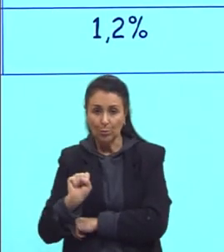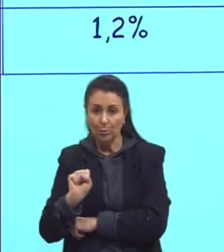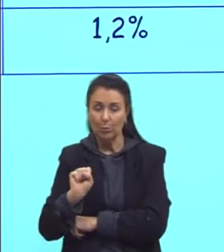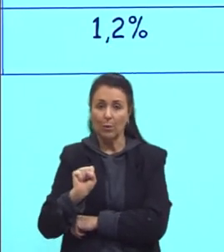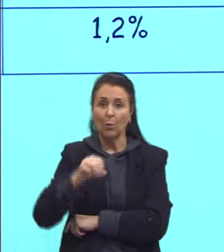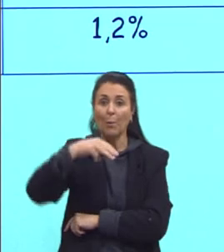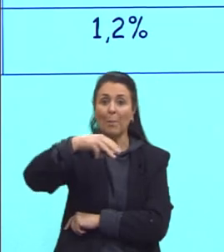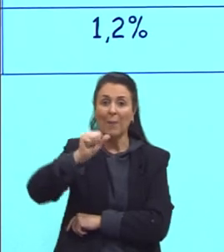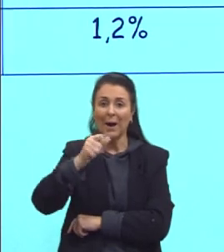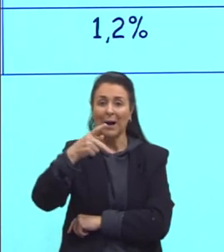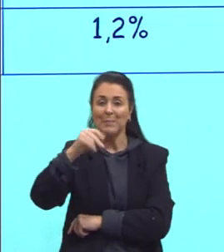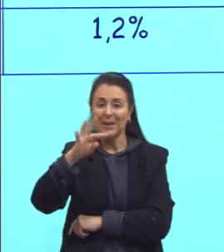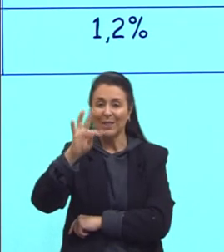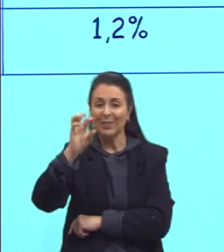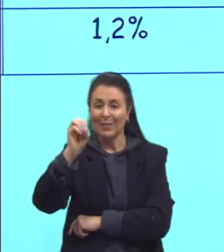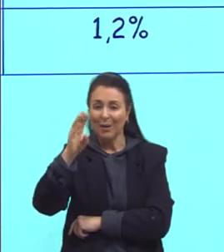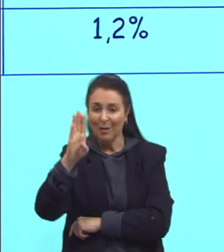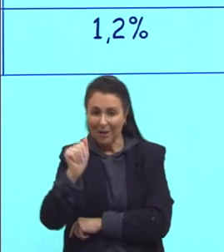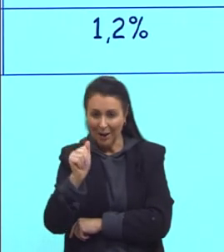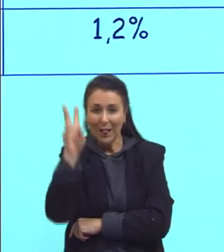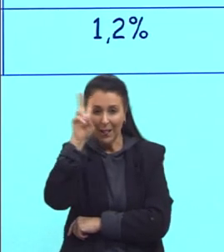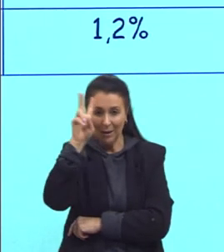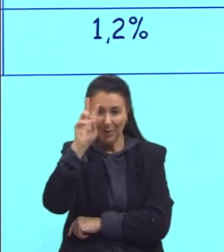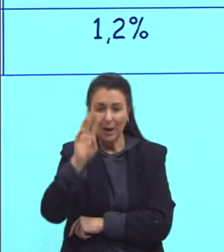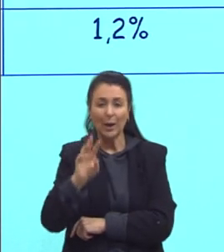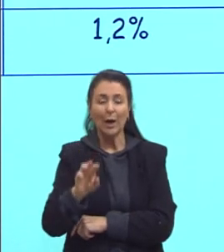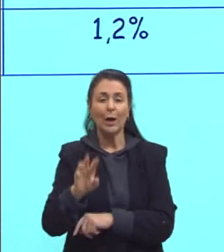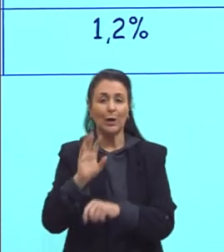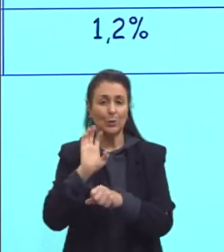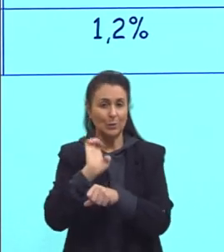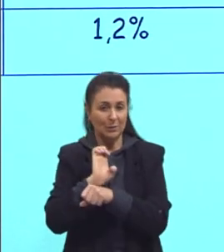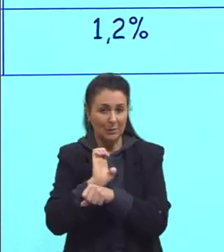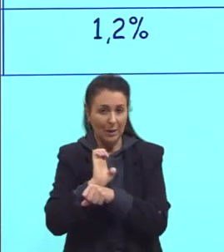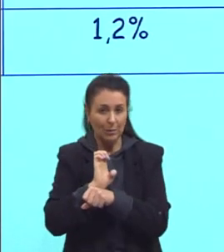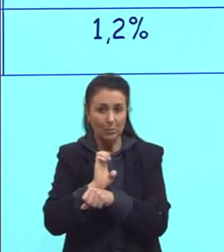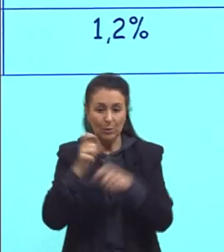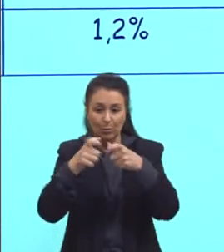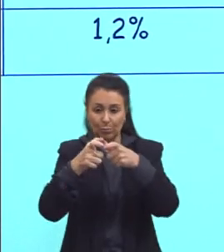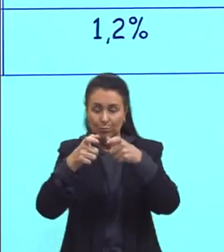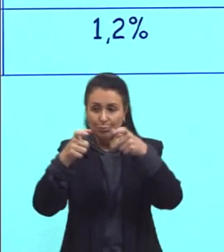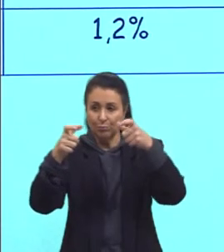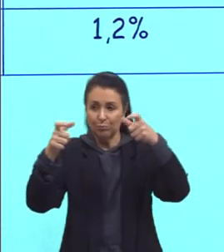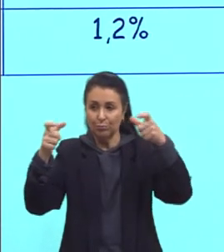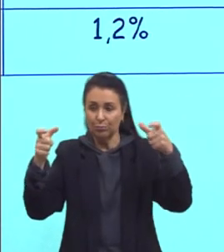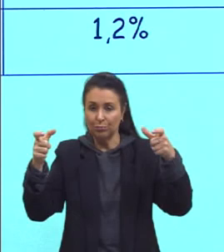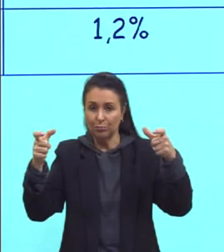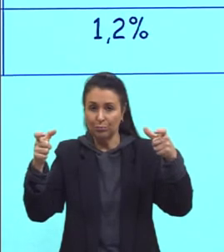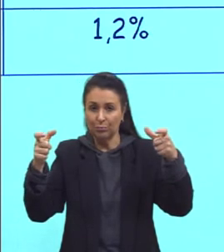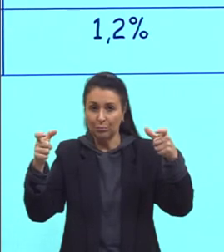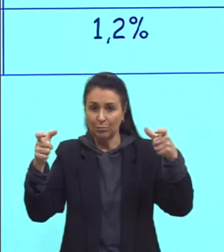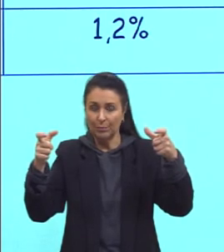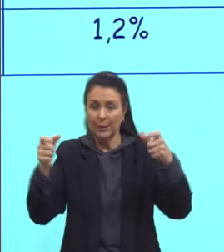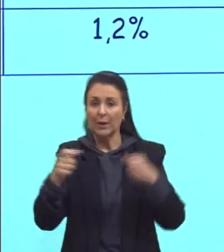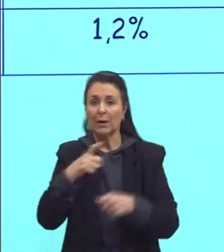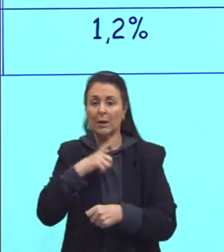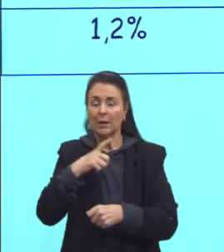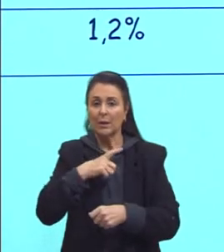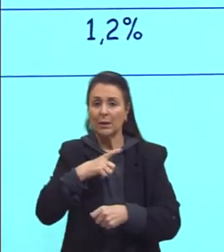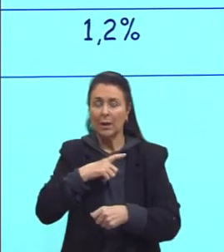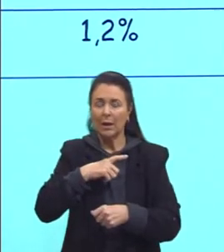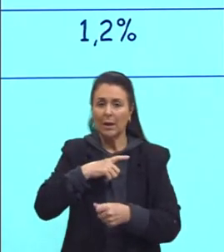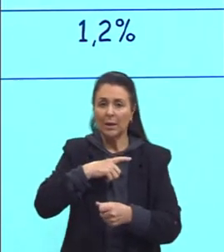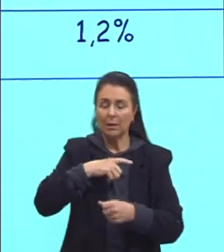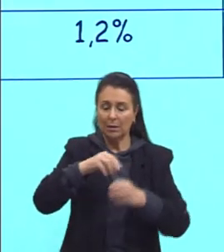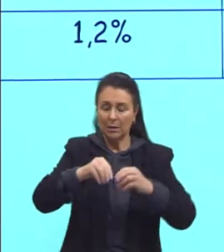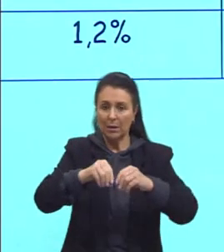Mapitoba, aquela área lá tu vai ver que são áreas extremamente grandes com mais de 1.000 hectares. Tá, gurizada? Então são áreas aí, são